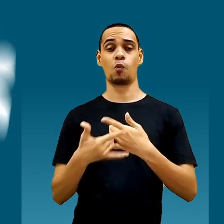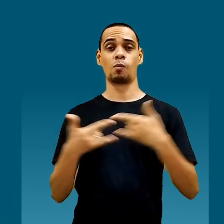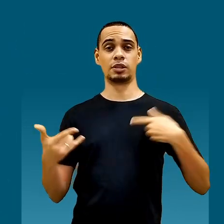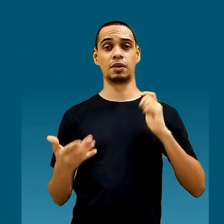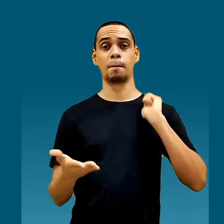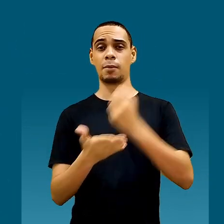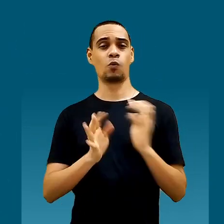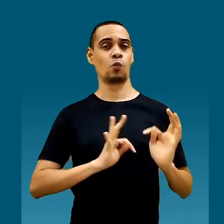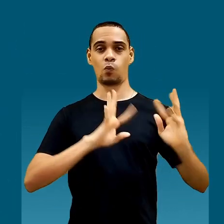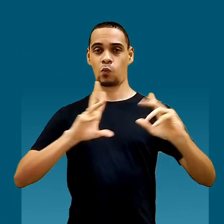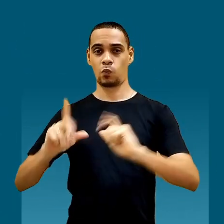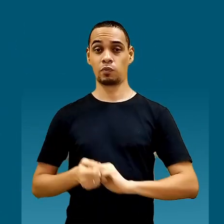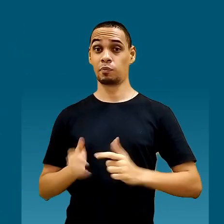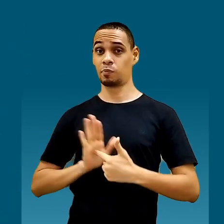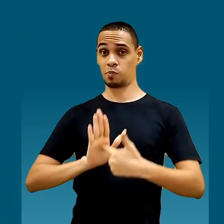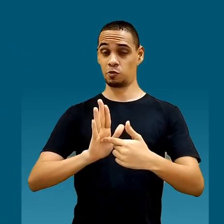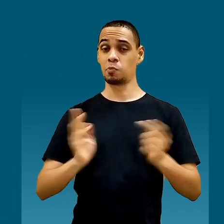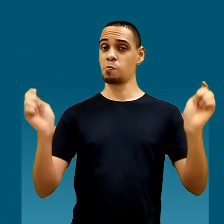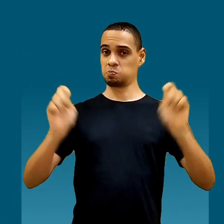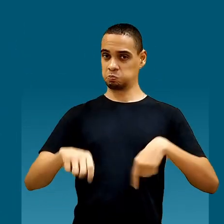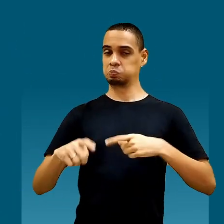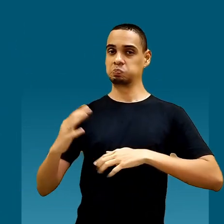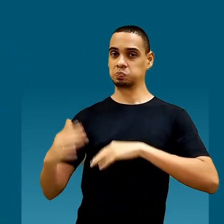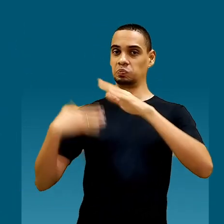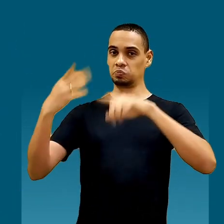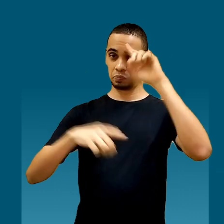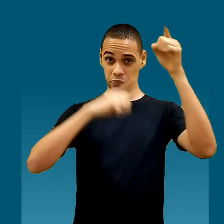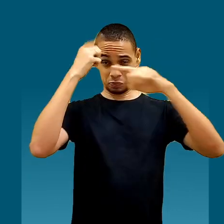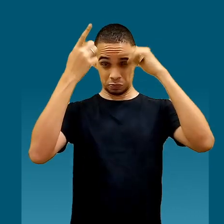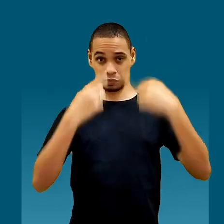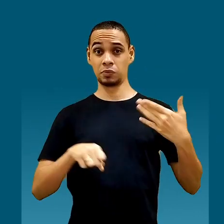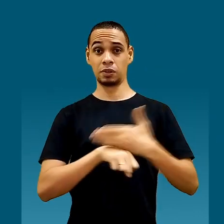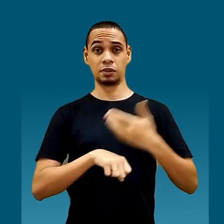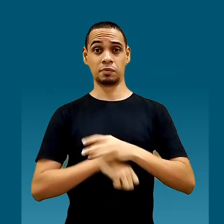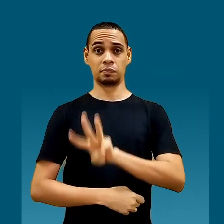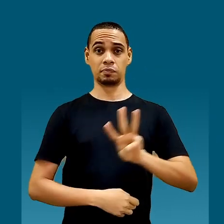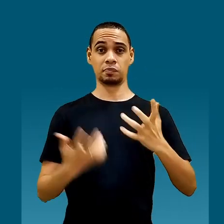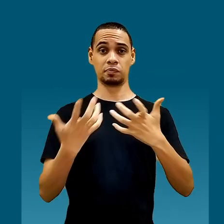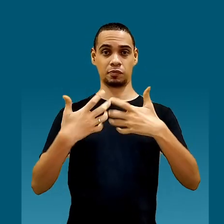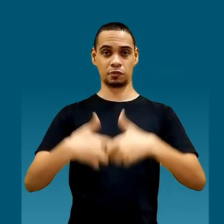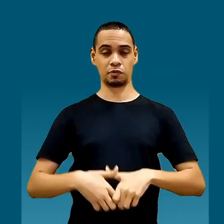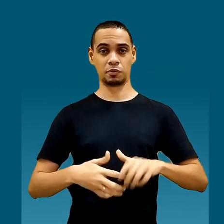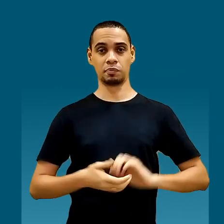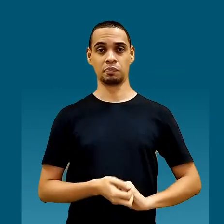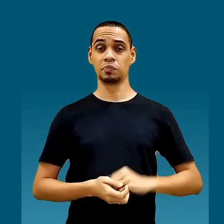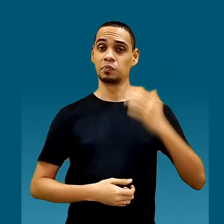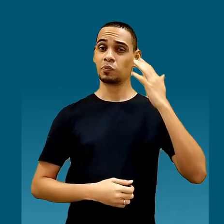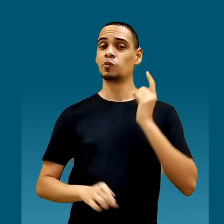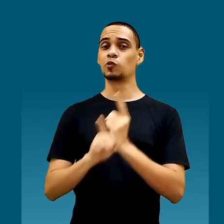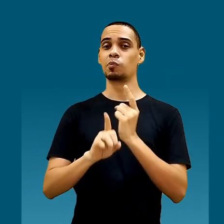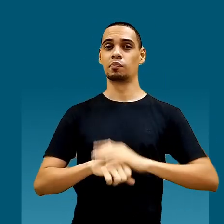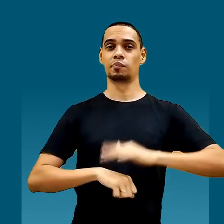pagas. Mostre o potencial transformador de suas ideias. Acesse fpi.edu.br e